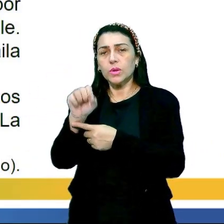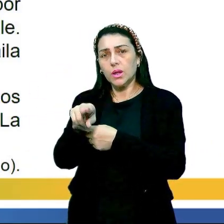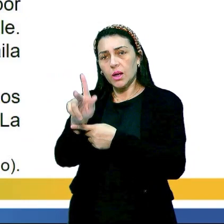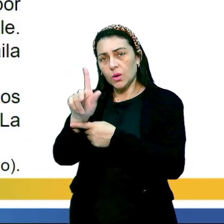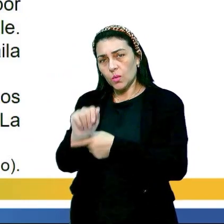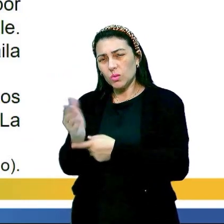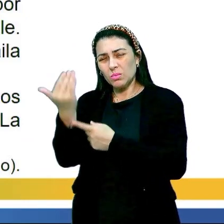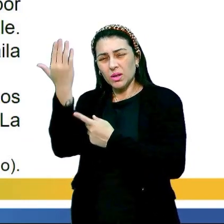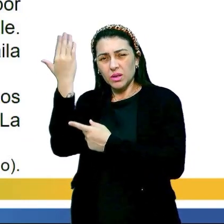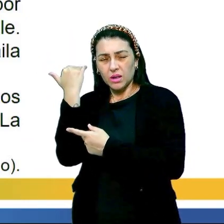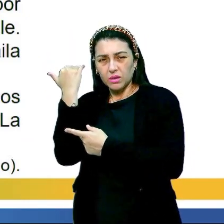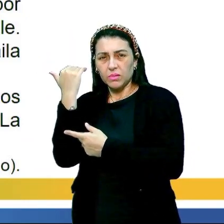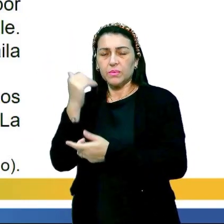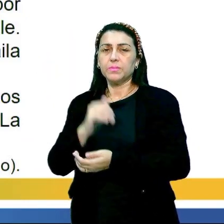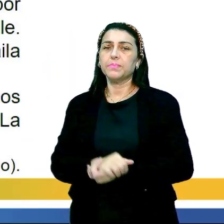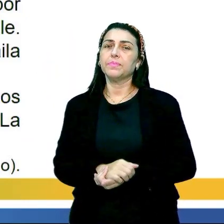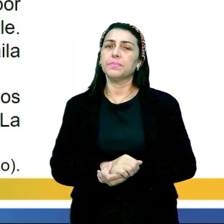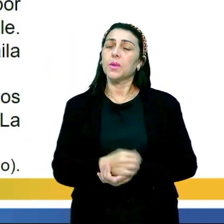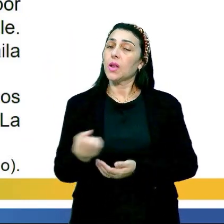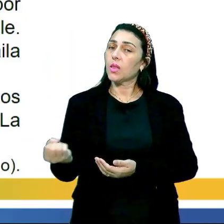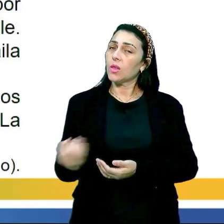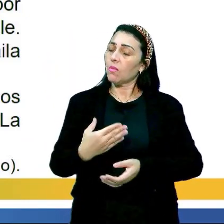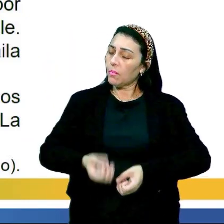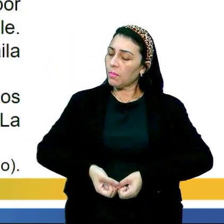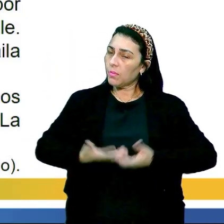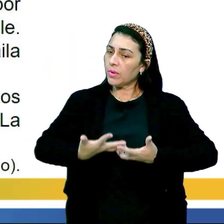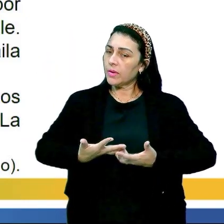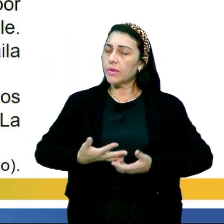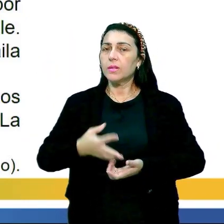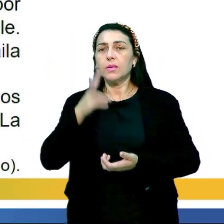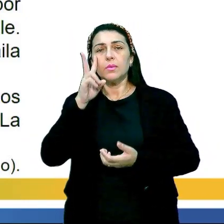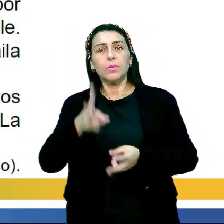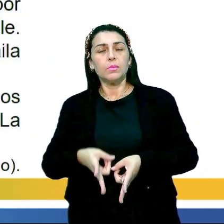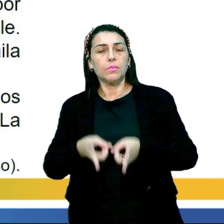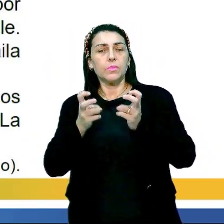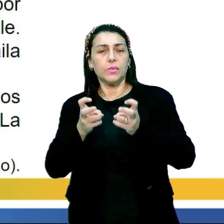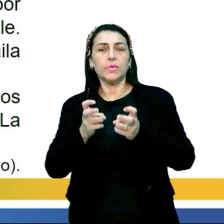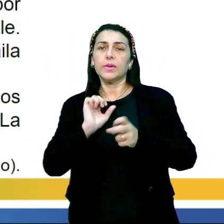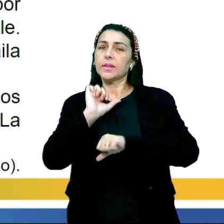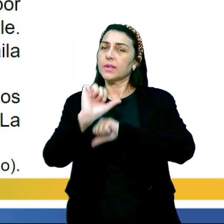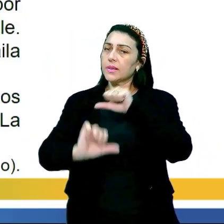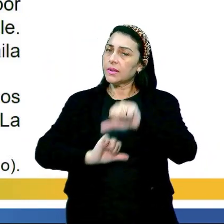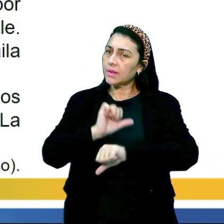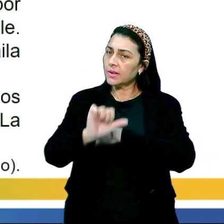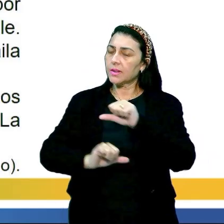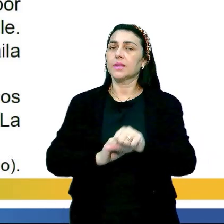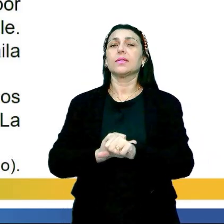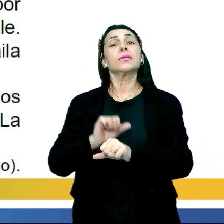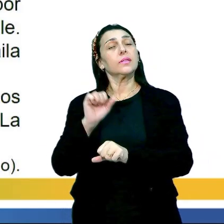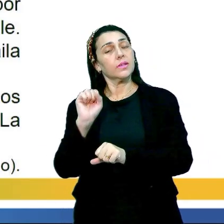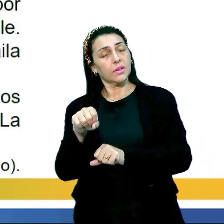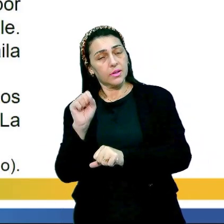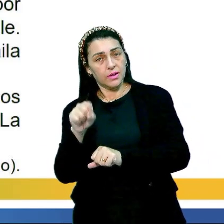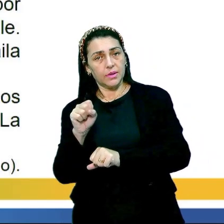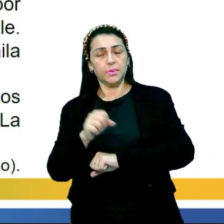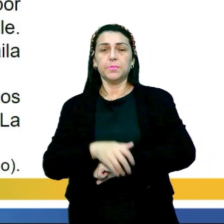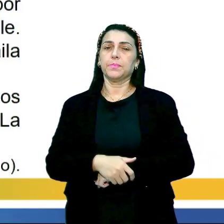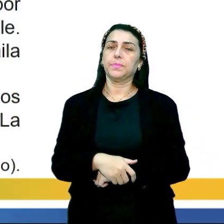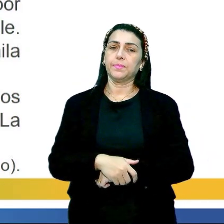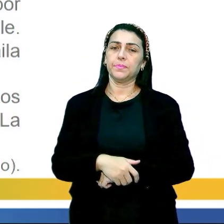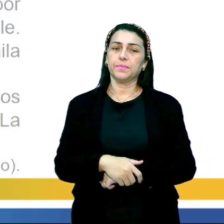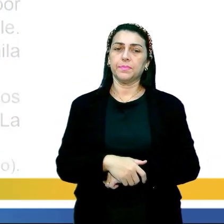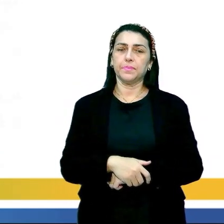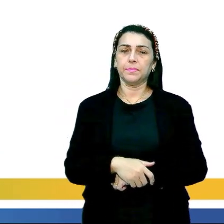primitivo, né? Por uma nova poesia. Então, observe que não está inalterado. O tango, ele foi alterado, sim.